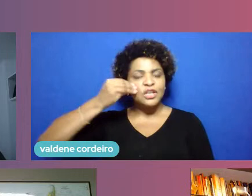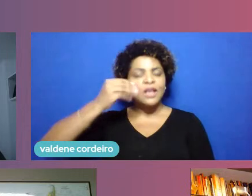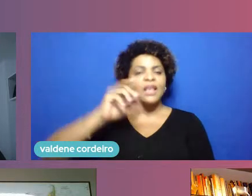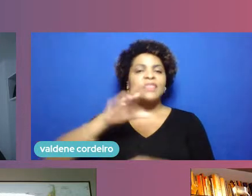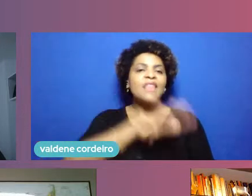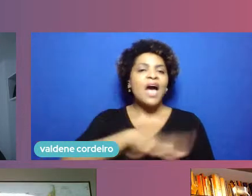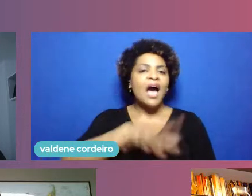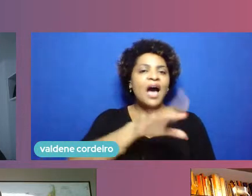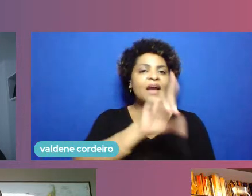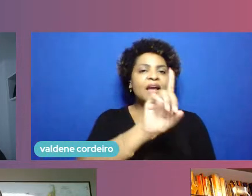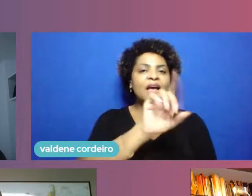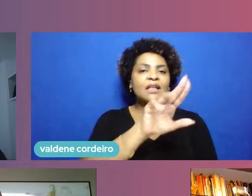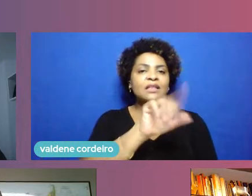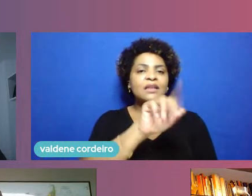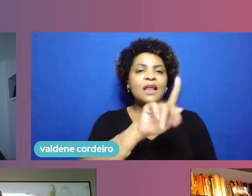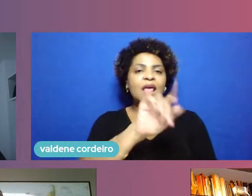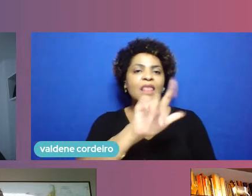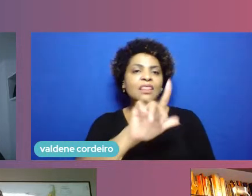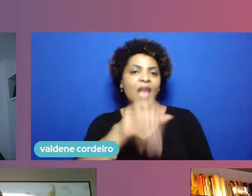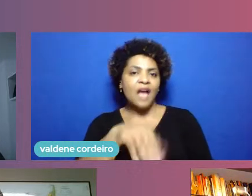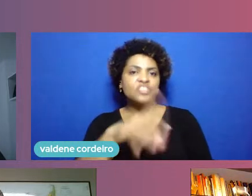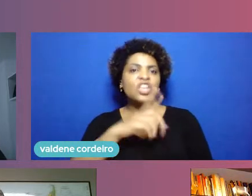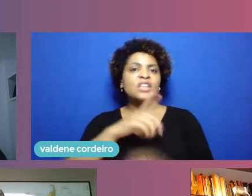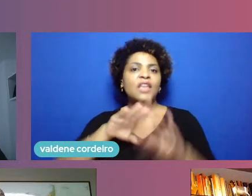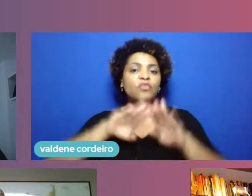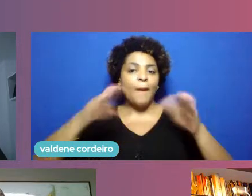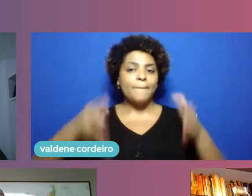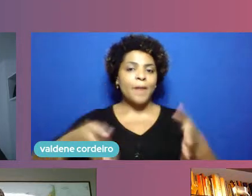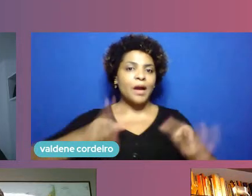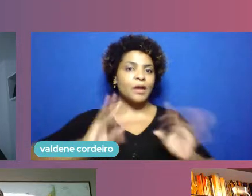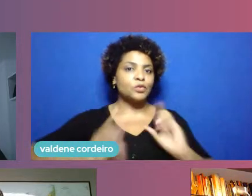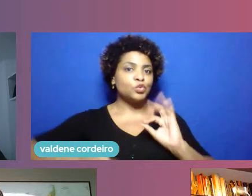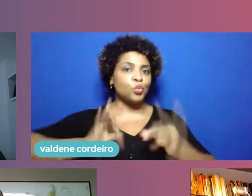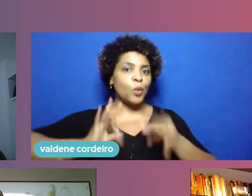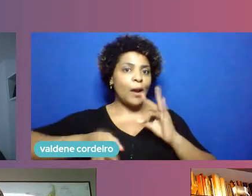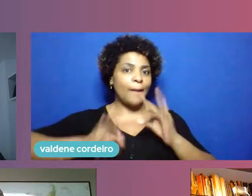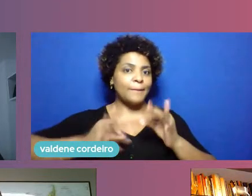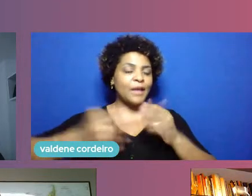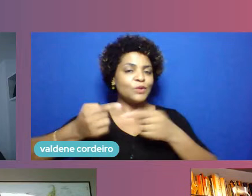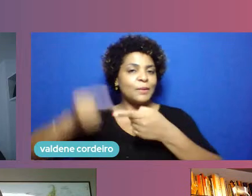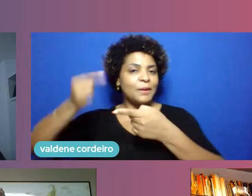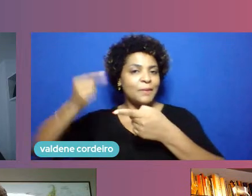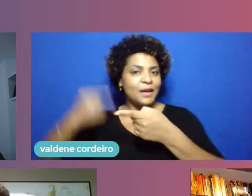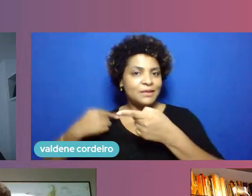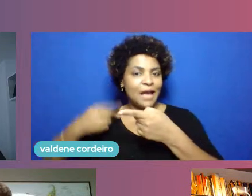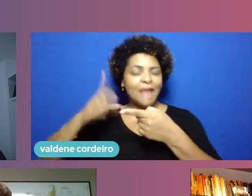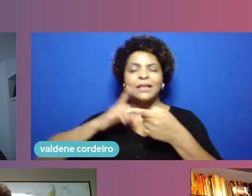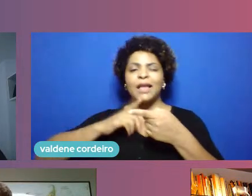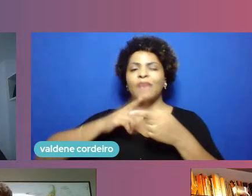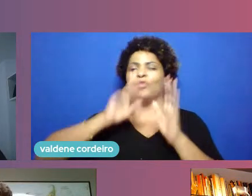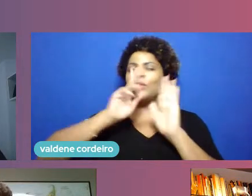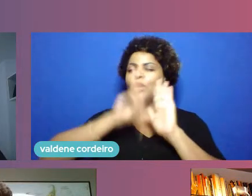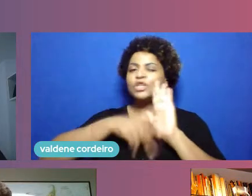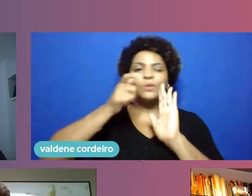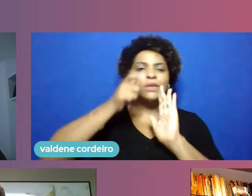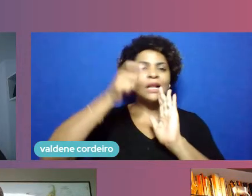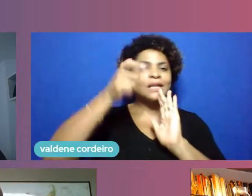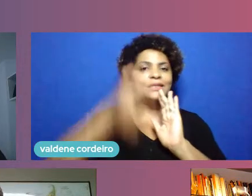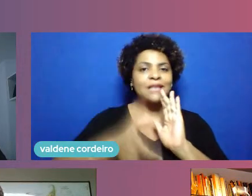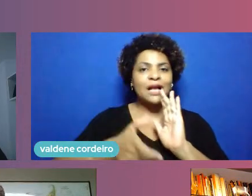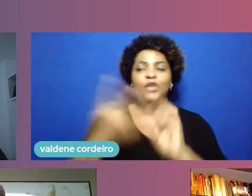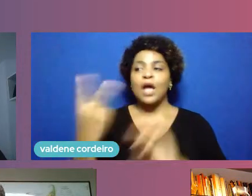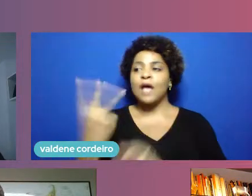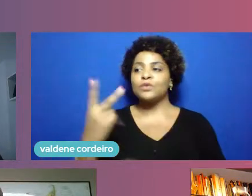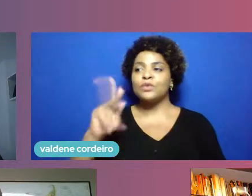banca de julgamento foi na semana passada inclusive foi bem interessante o projeto a dupla vencedora vai ganhar uma bolsa por 10 meses